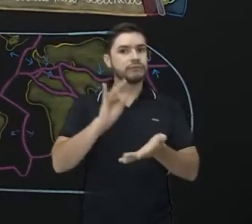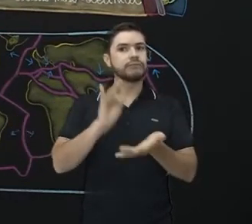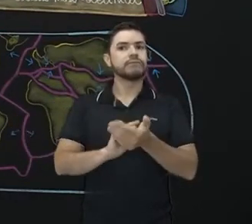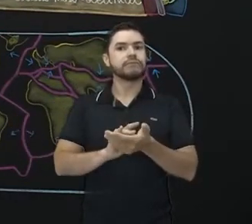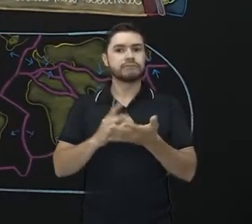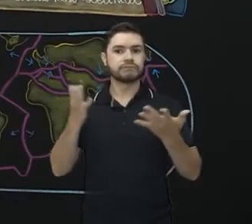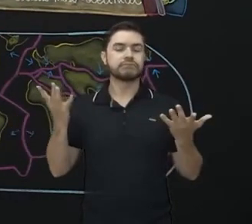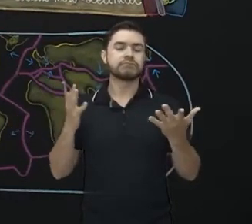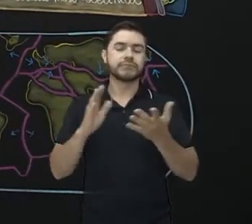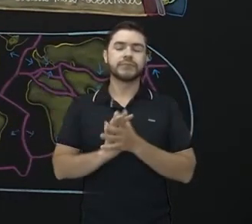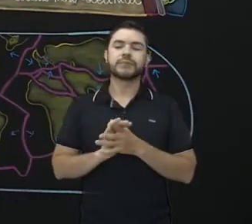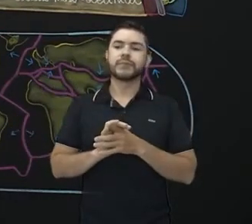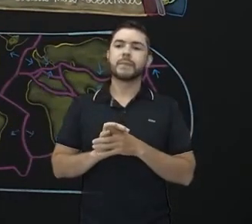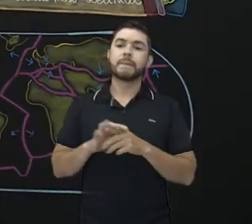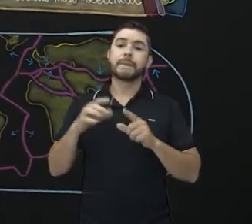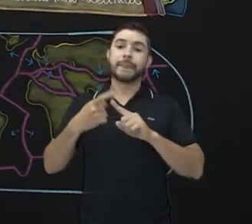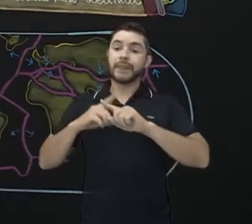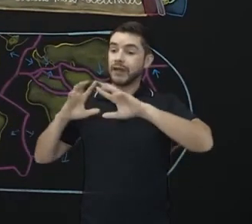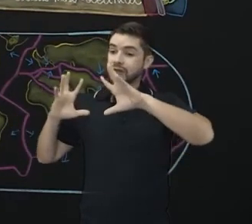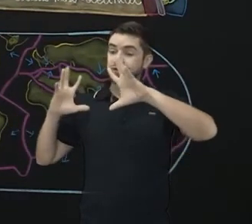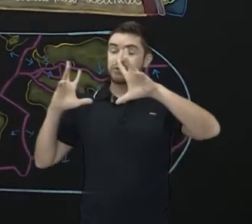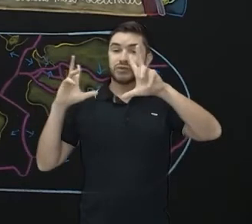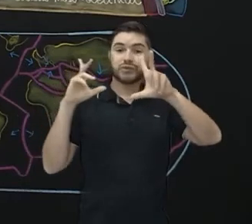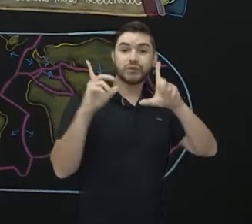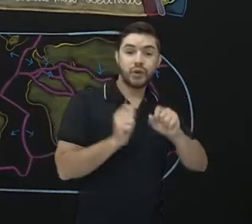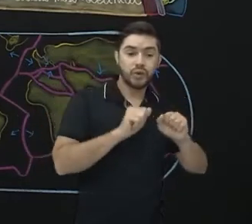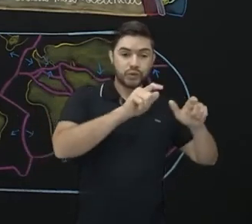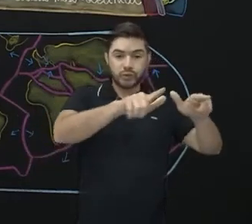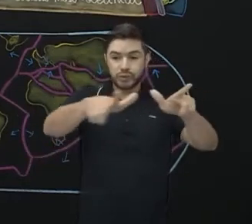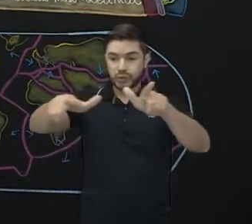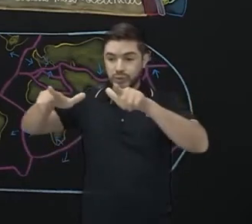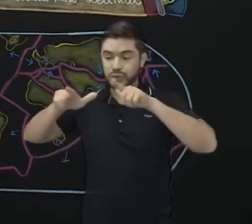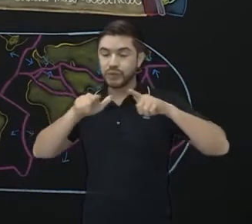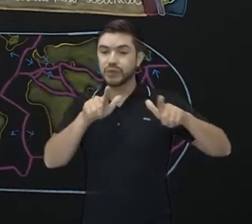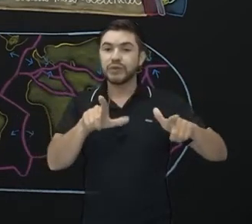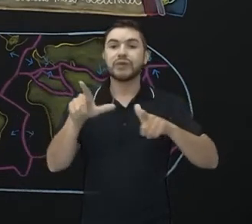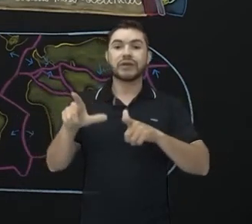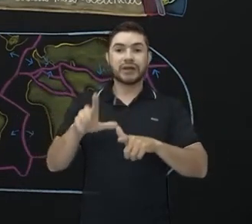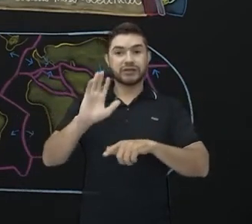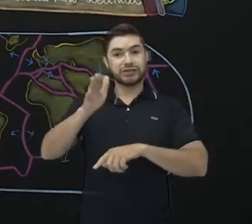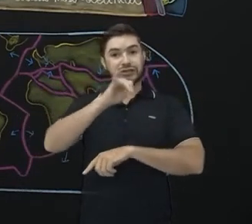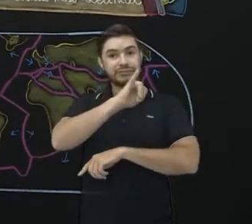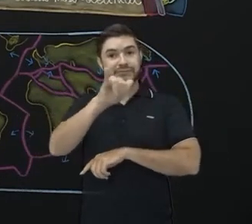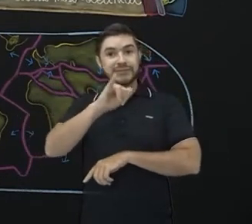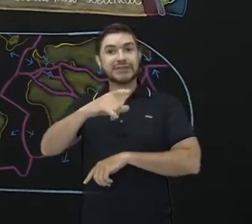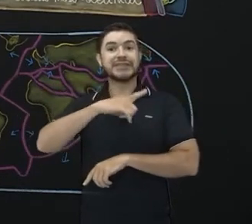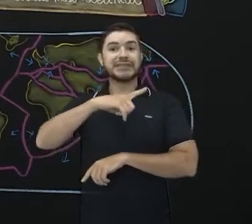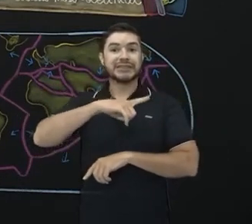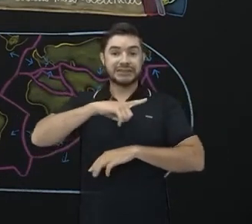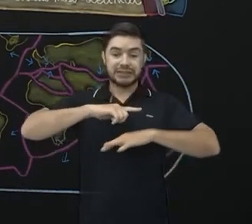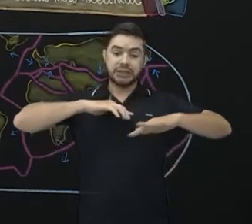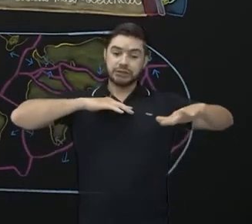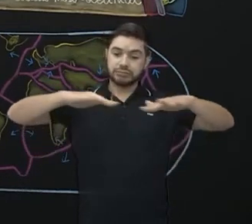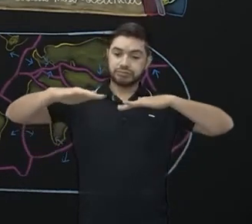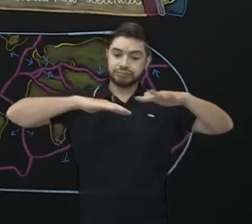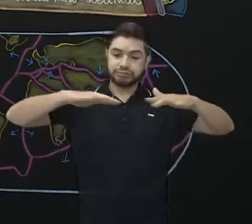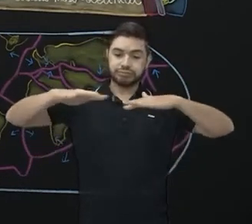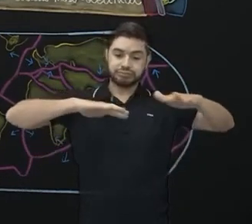Himalaia, por exemplo, todas essas vão ser áreas onde temos essas pressões, esses movimentos